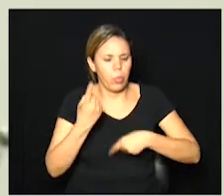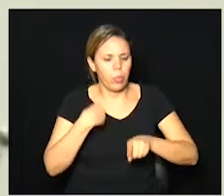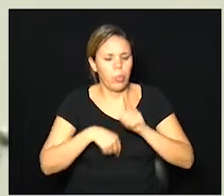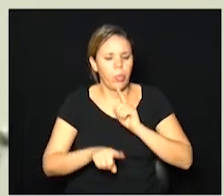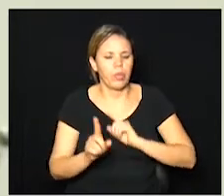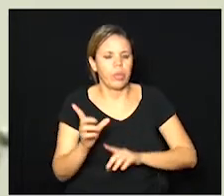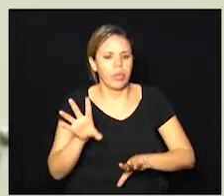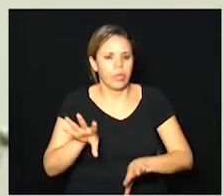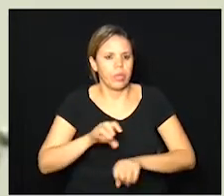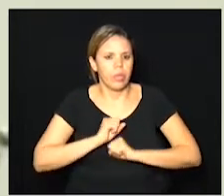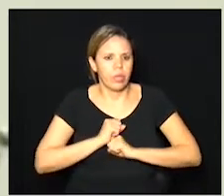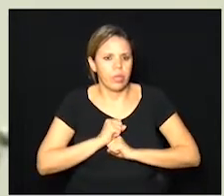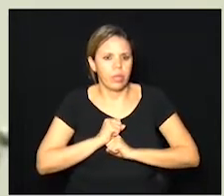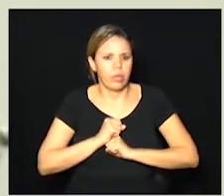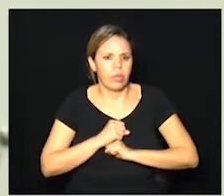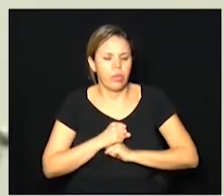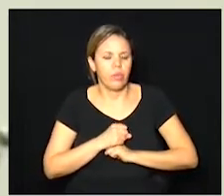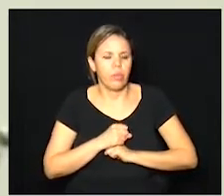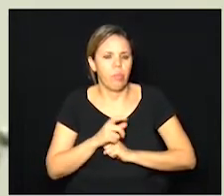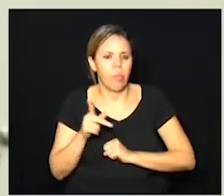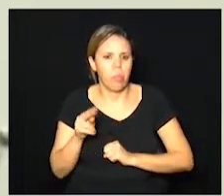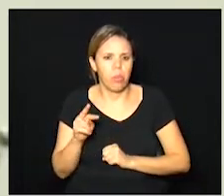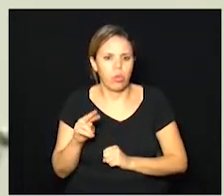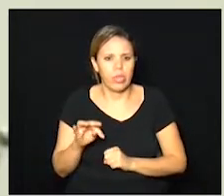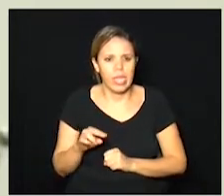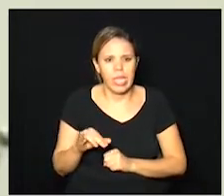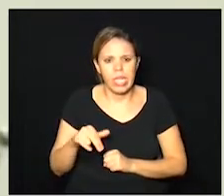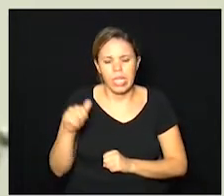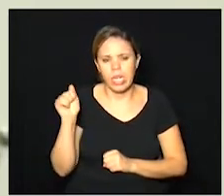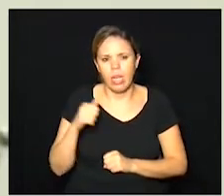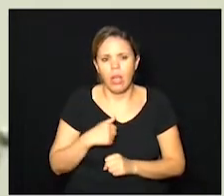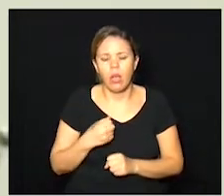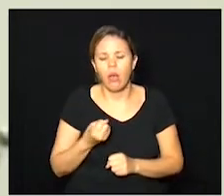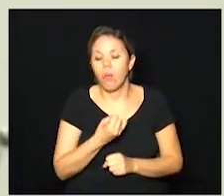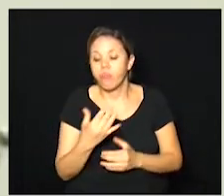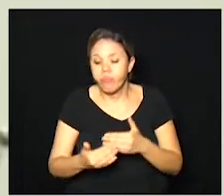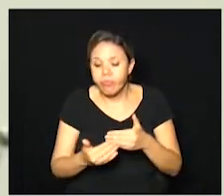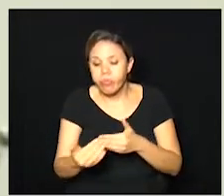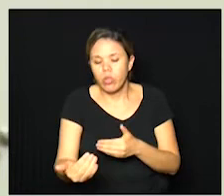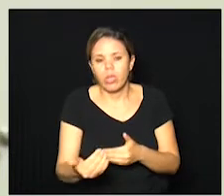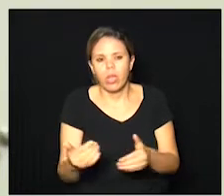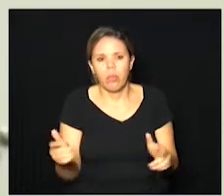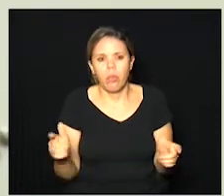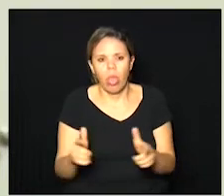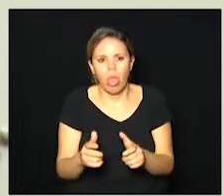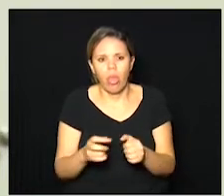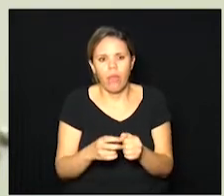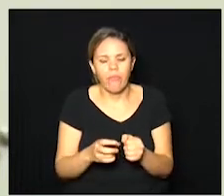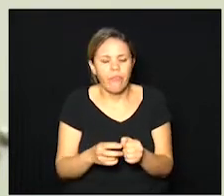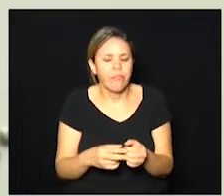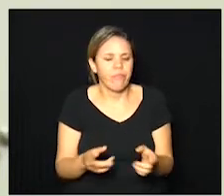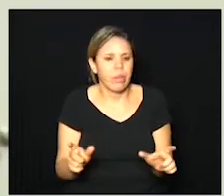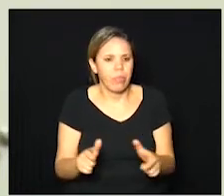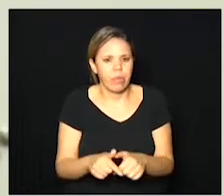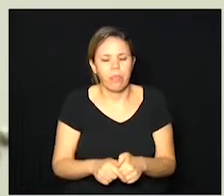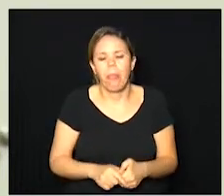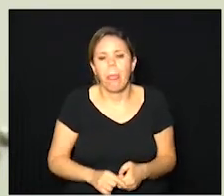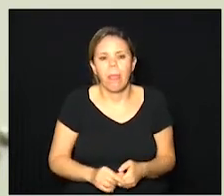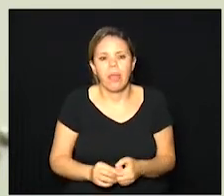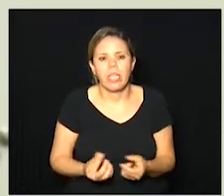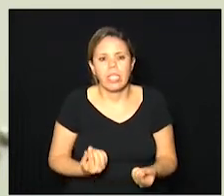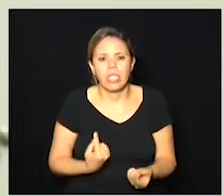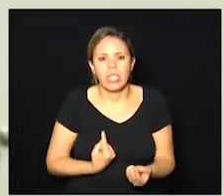na medida que vai passando o tempo o número de vírus vai caindo e começam a subir alguns tipos de anticorpos